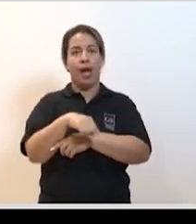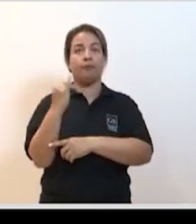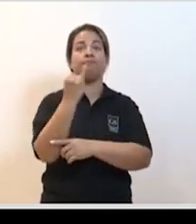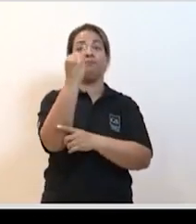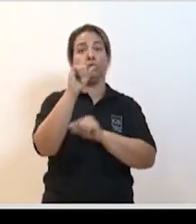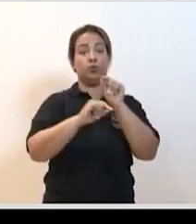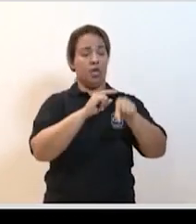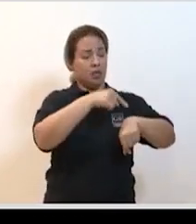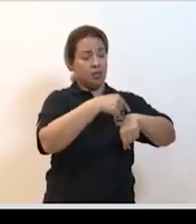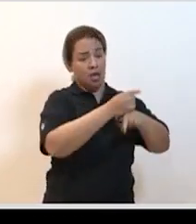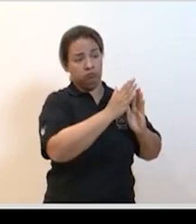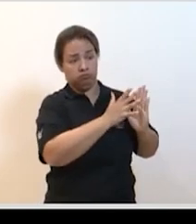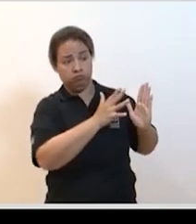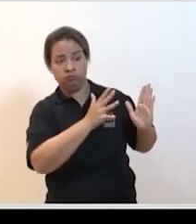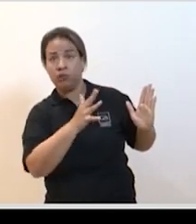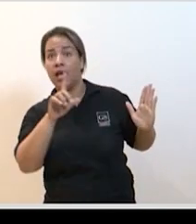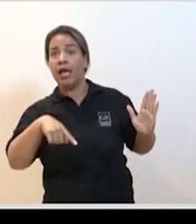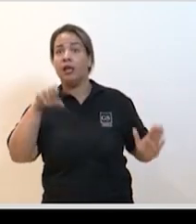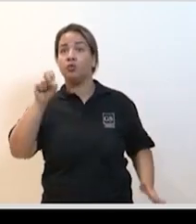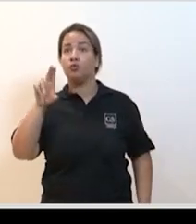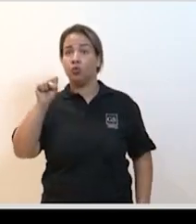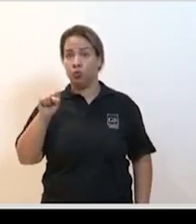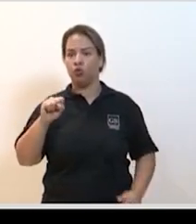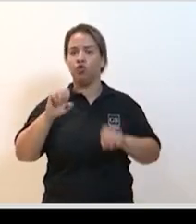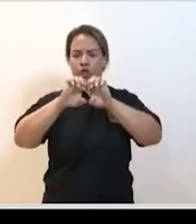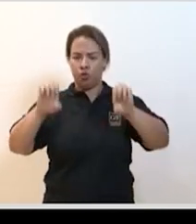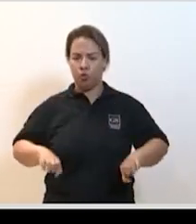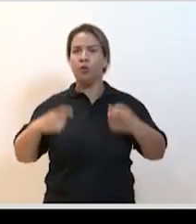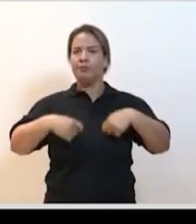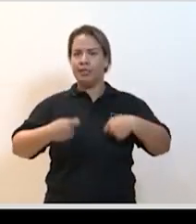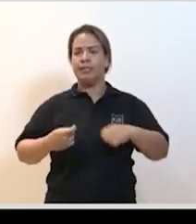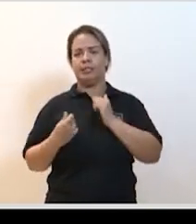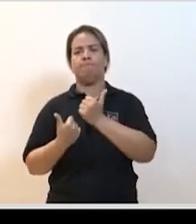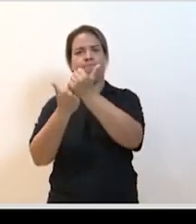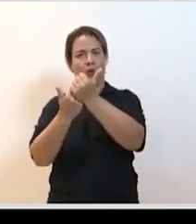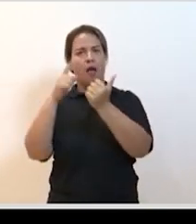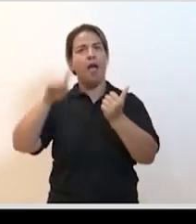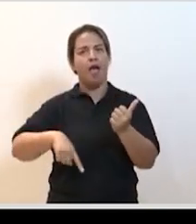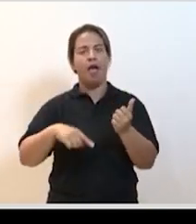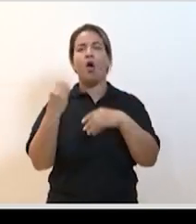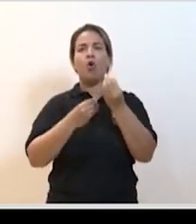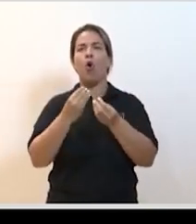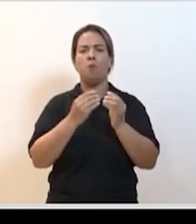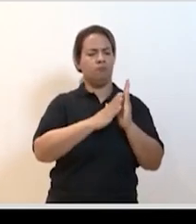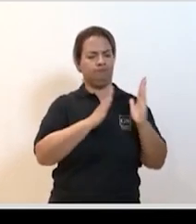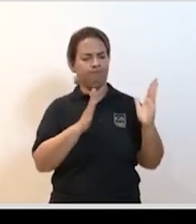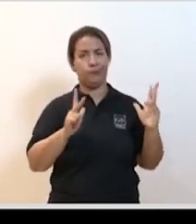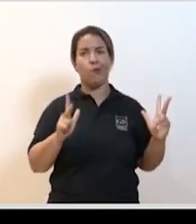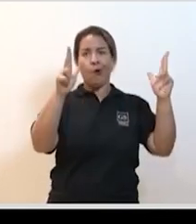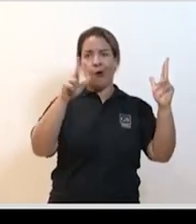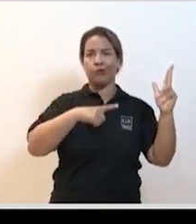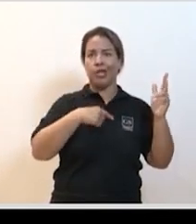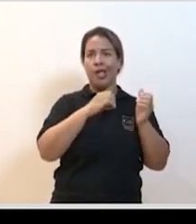importante que nesse tempo a gente reestruture o SUS a gente repense por exemplo a questão dos cortes orçamentários que vêm sendo feitos